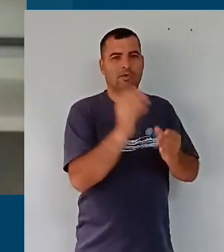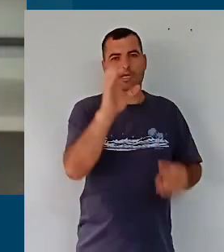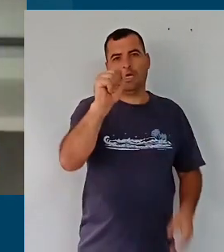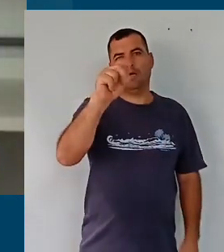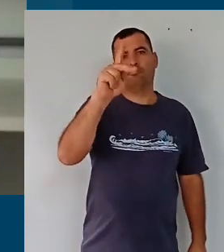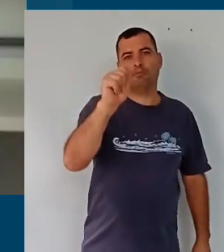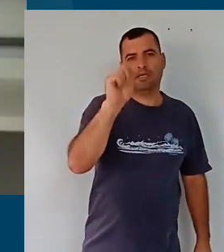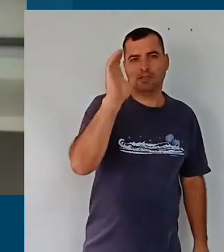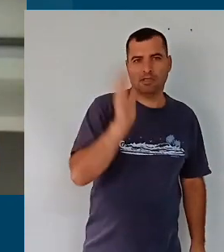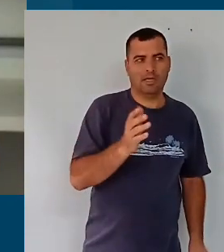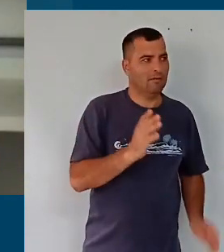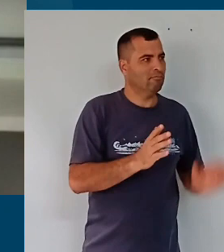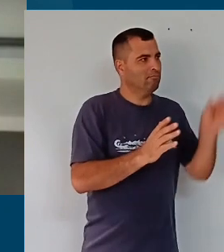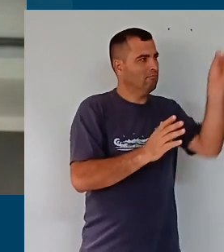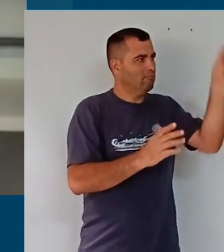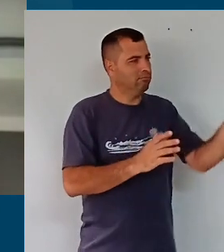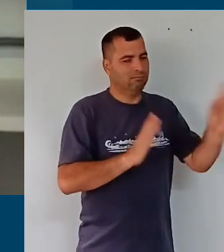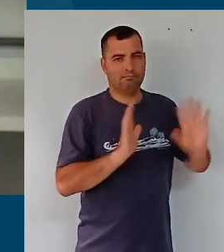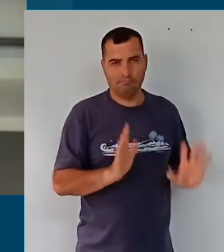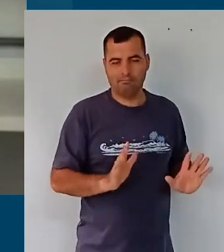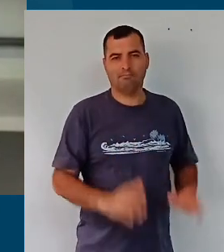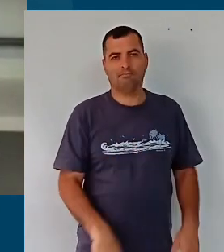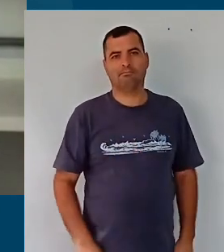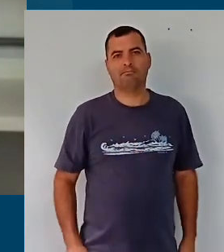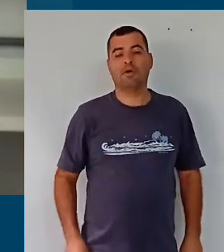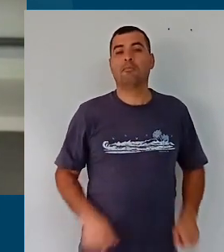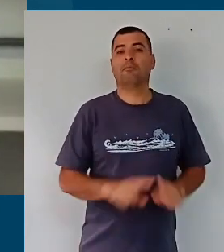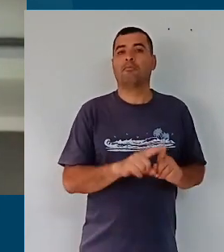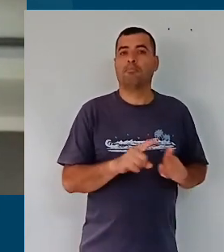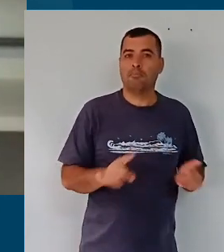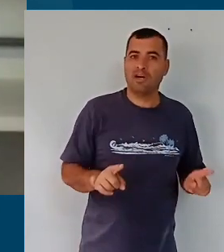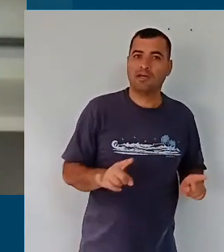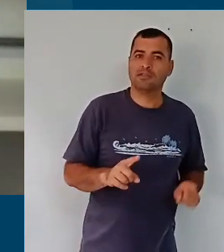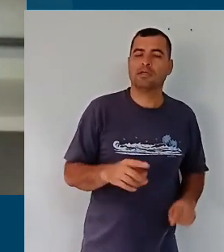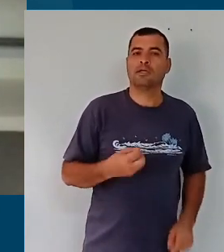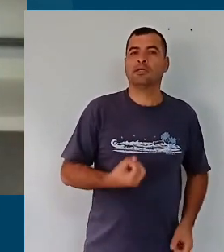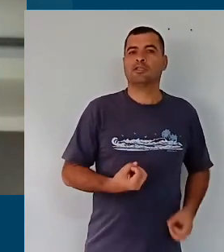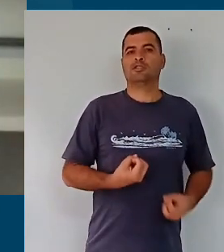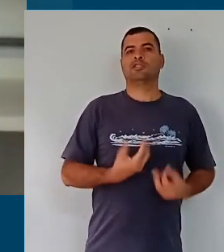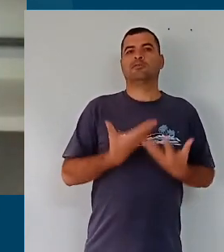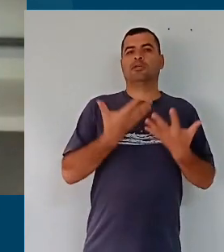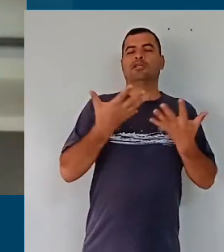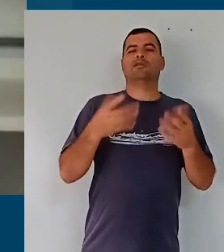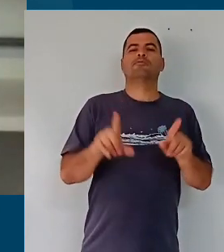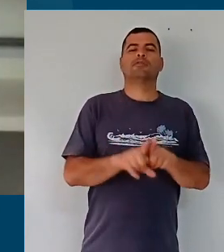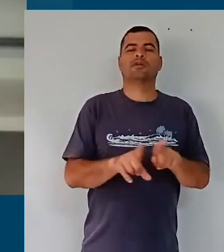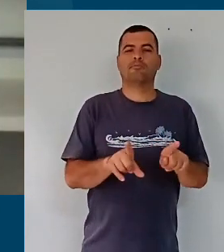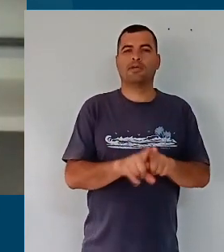coisa, dizer, olha, parou em pé, mas ele também vai se constituir numa inspiração,